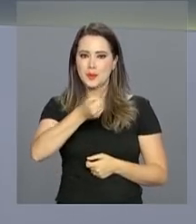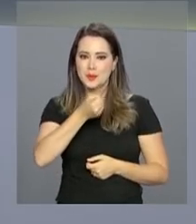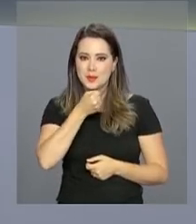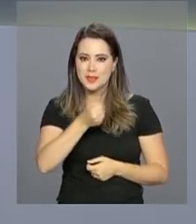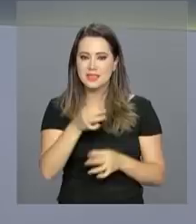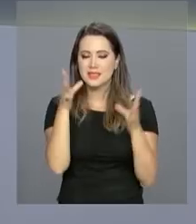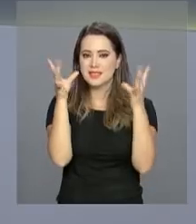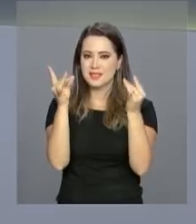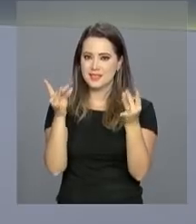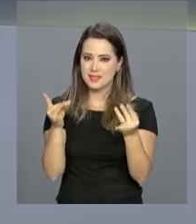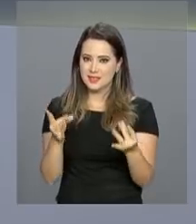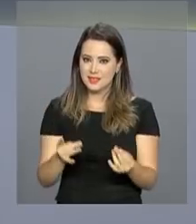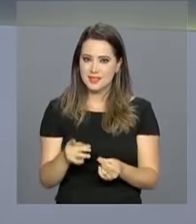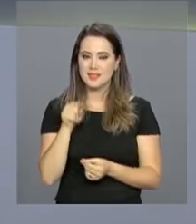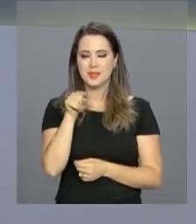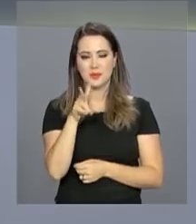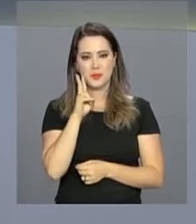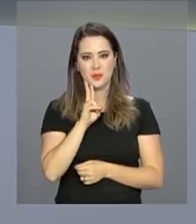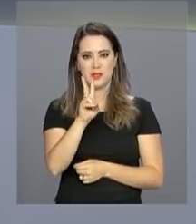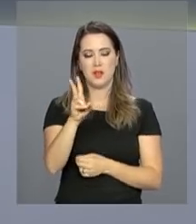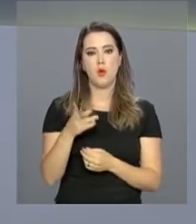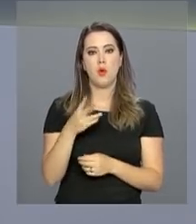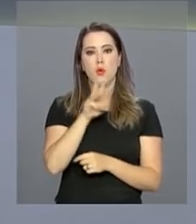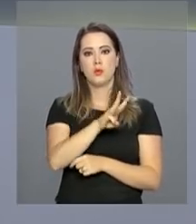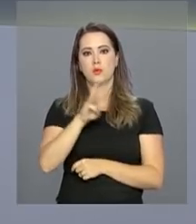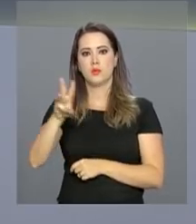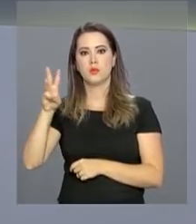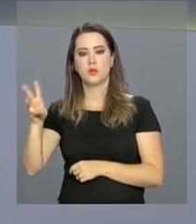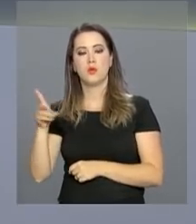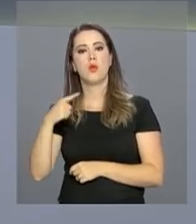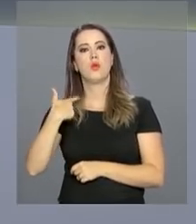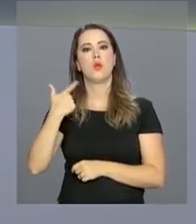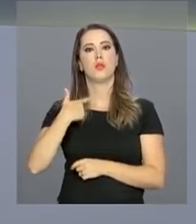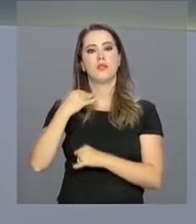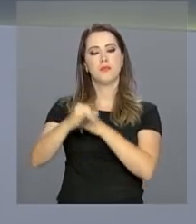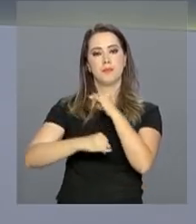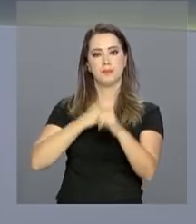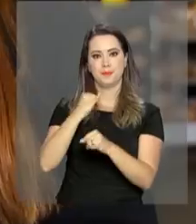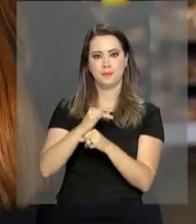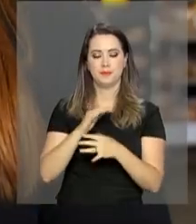Cleide Lopes traz mais detalhes sobre o portal Loterias Online.